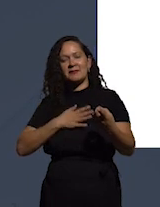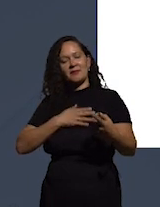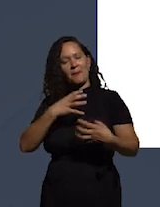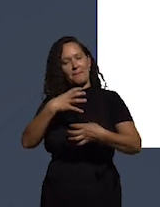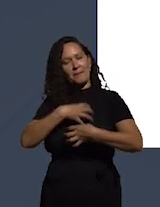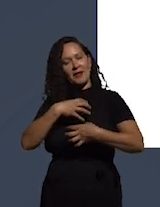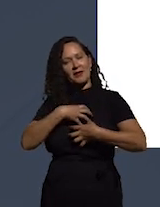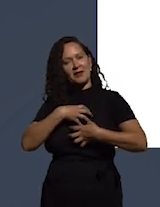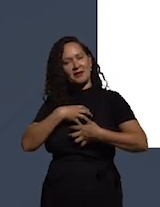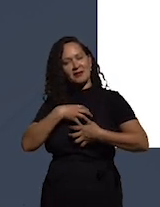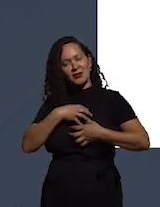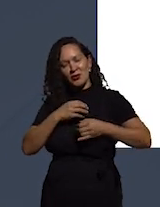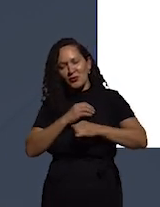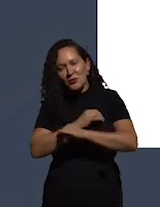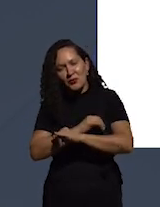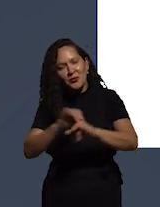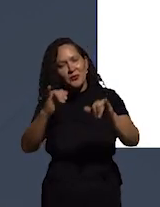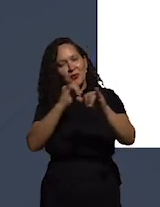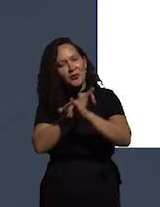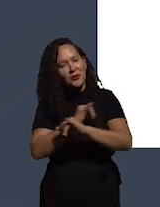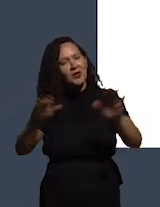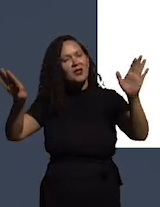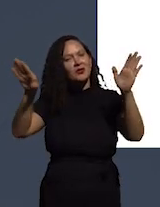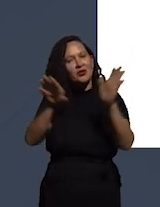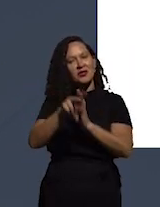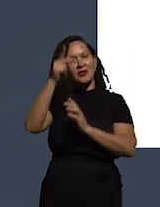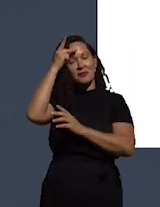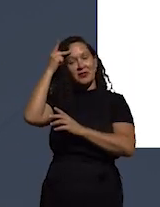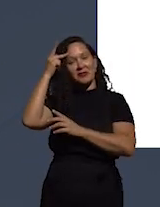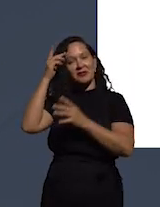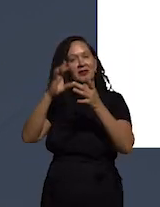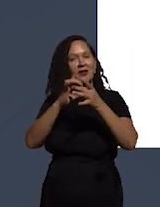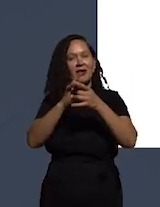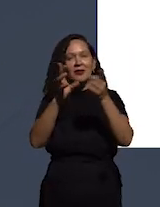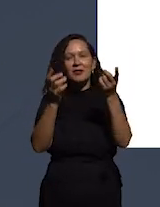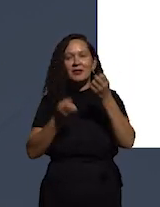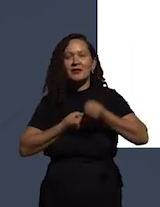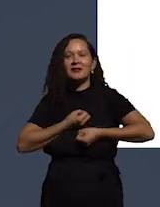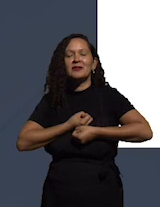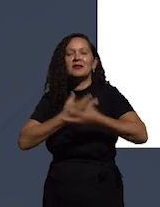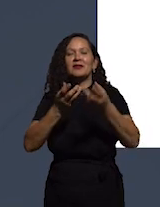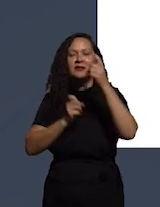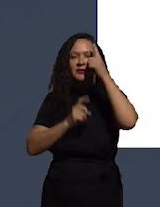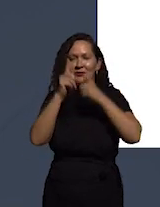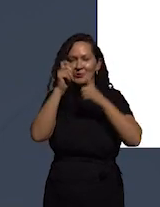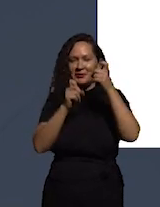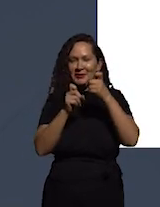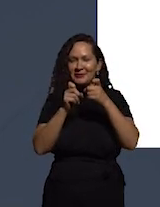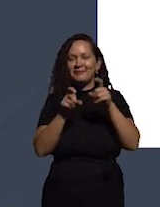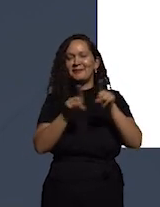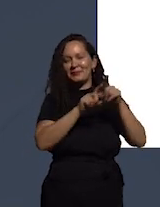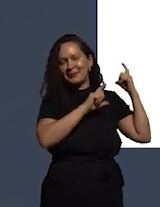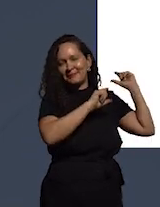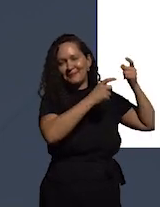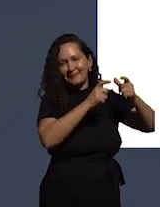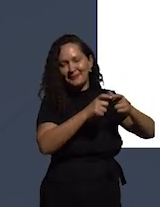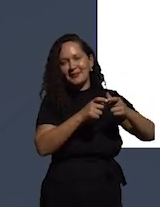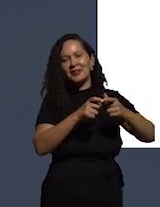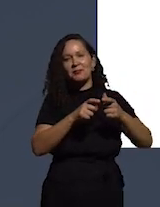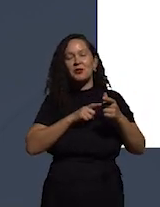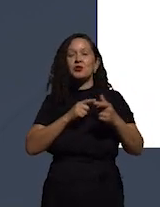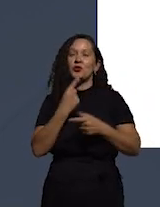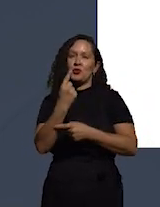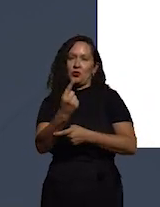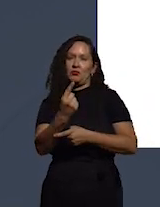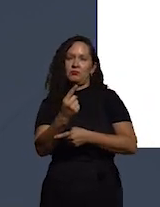social a liberdade de expressão isso também é tradicionalmente uma coisa